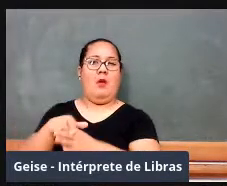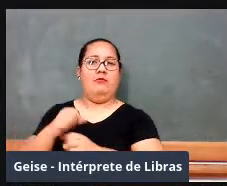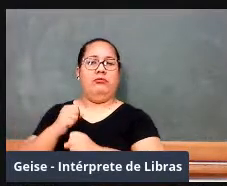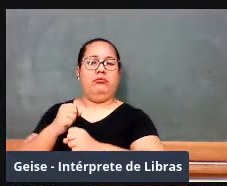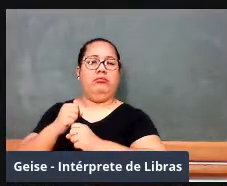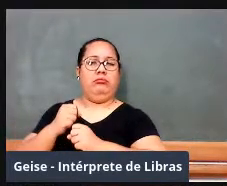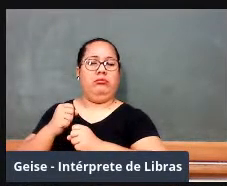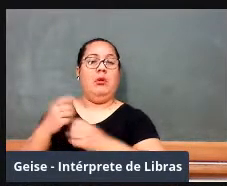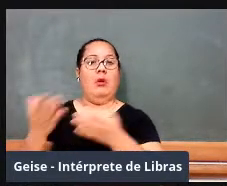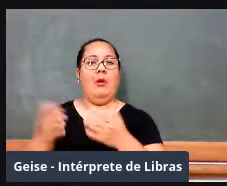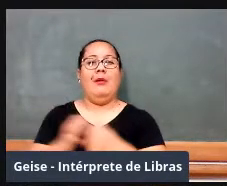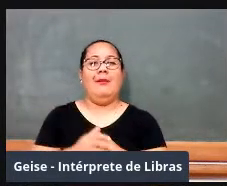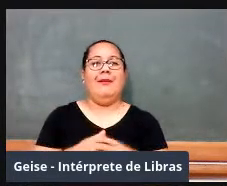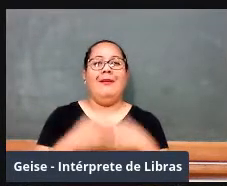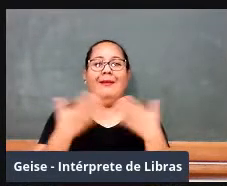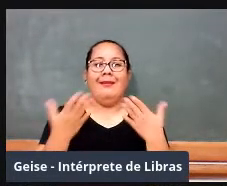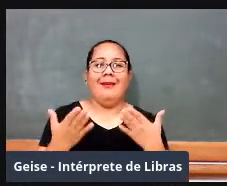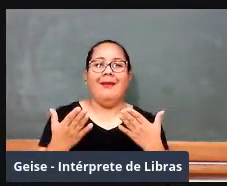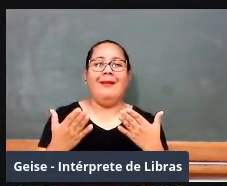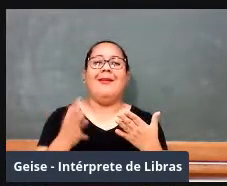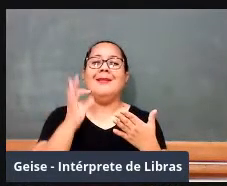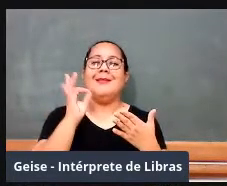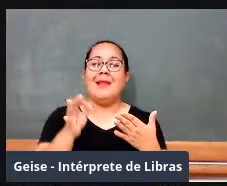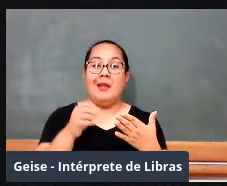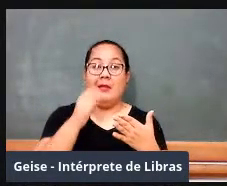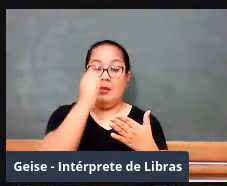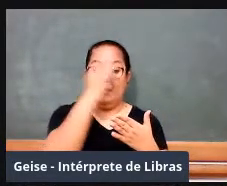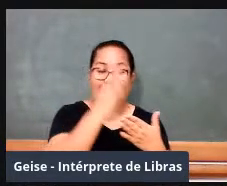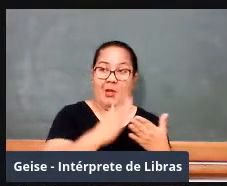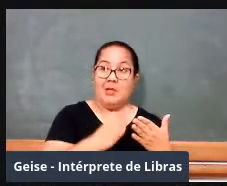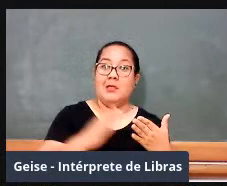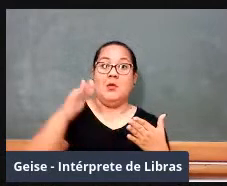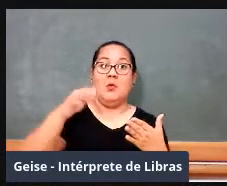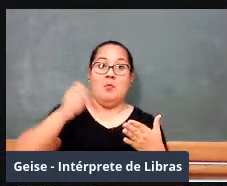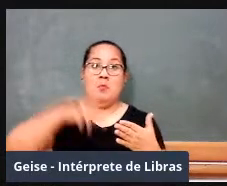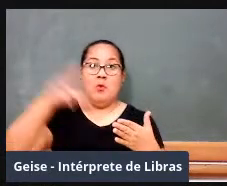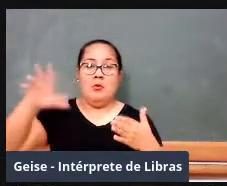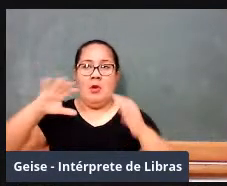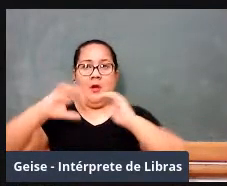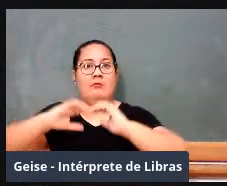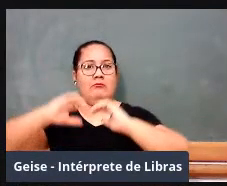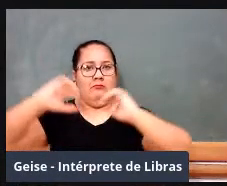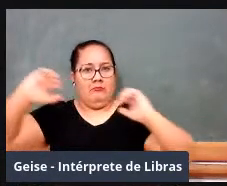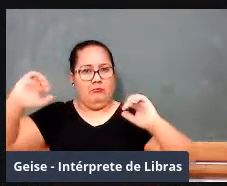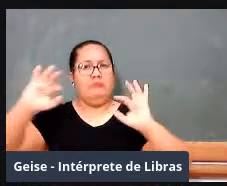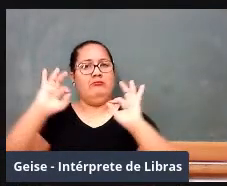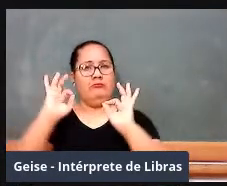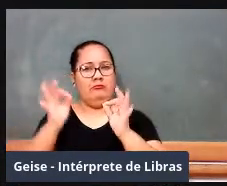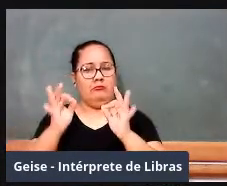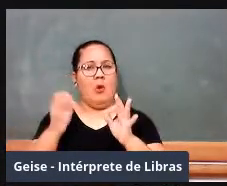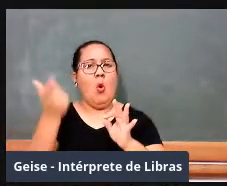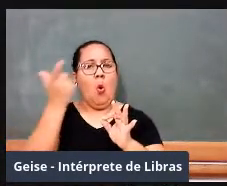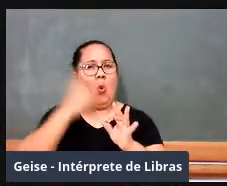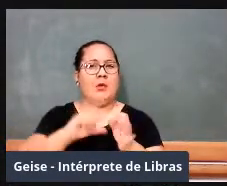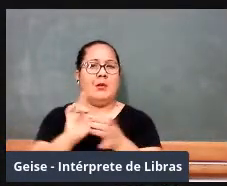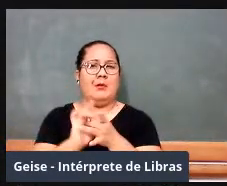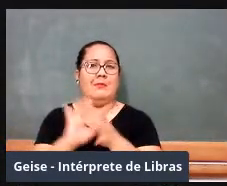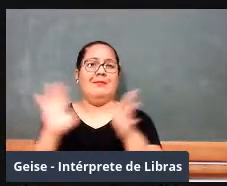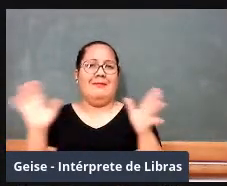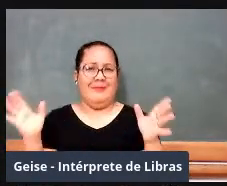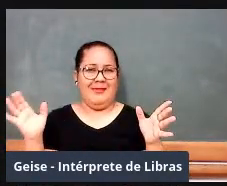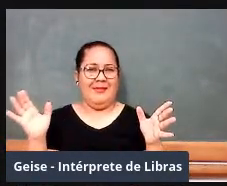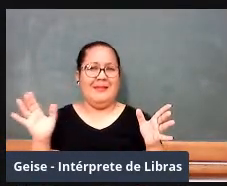tempos, separação de Portugal, independência do país, e isso se reflete